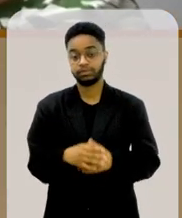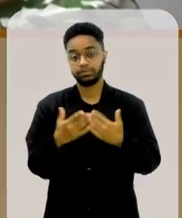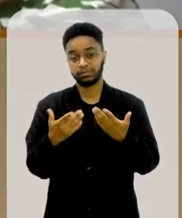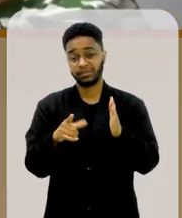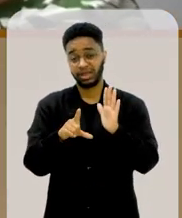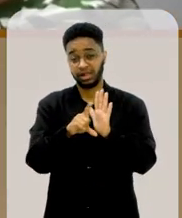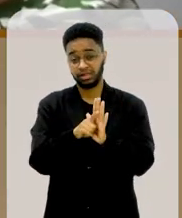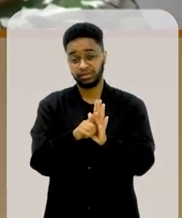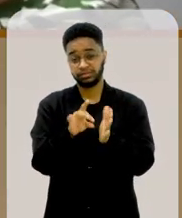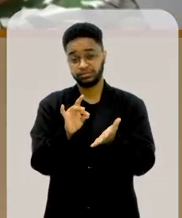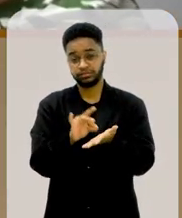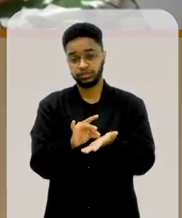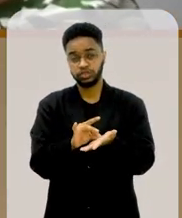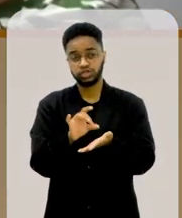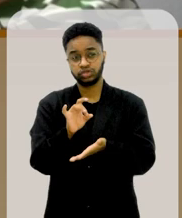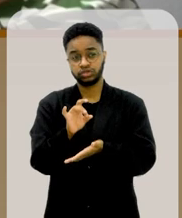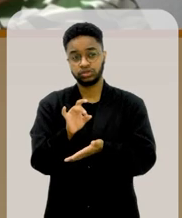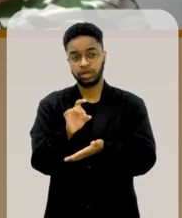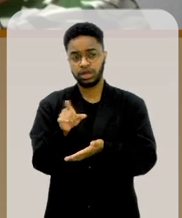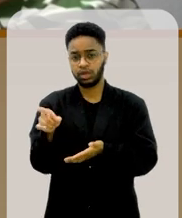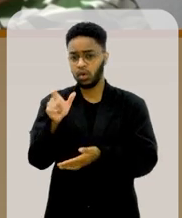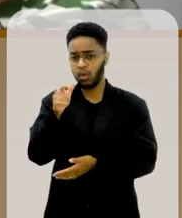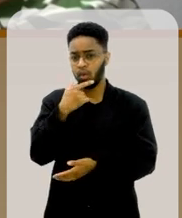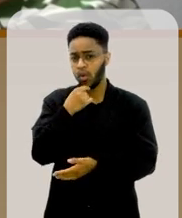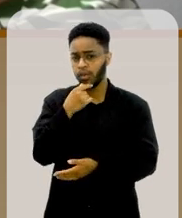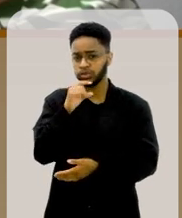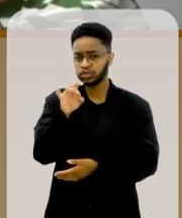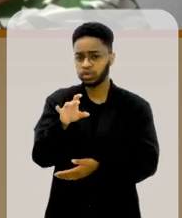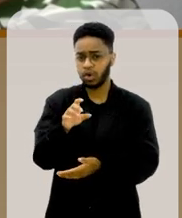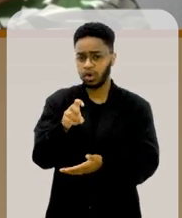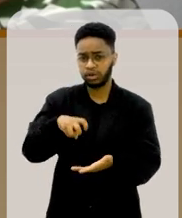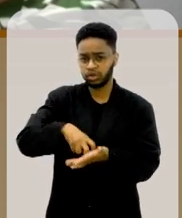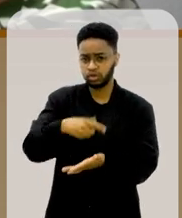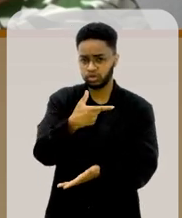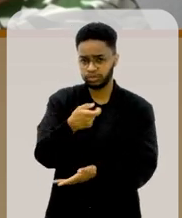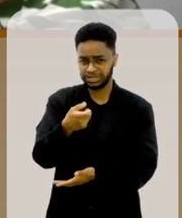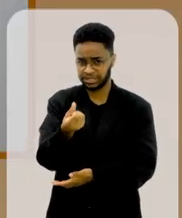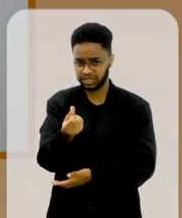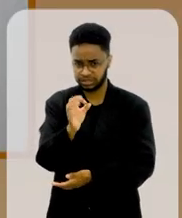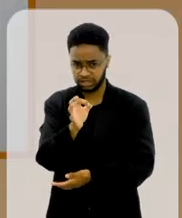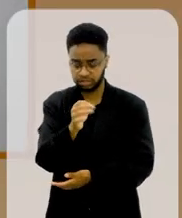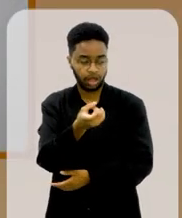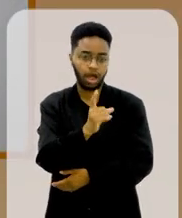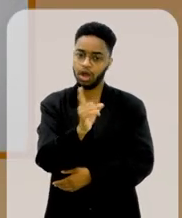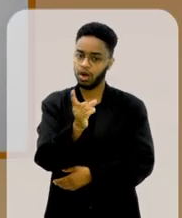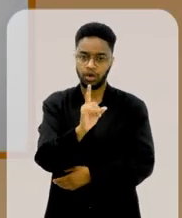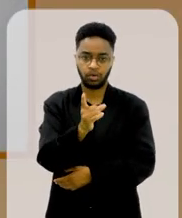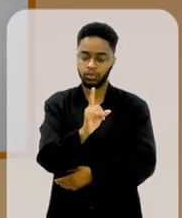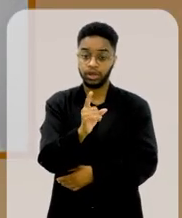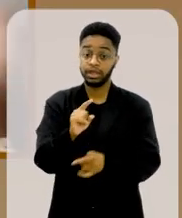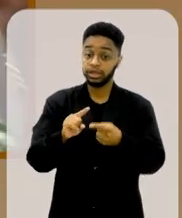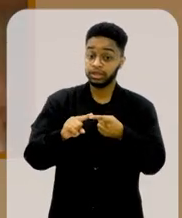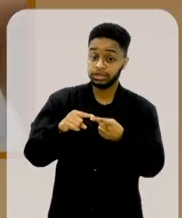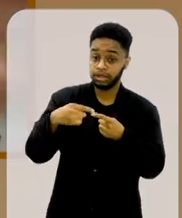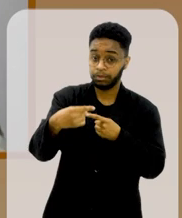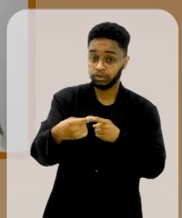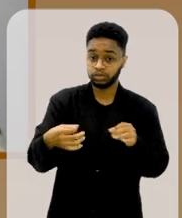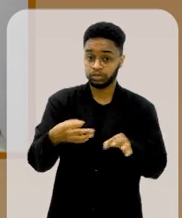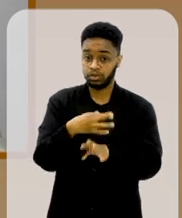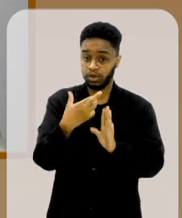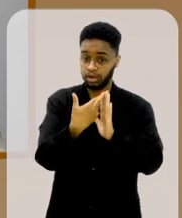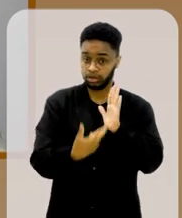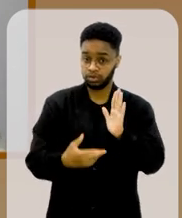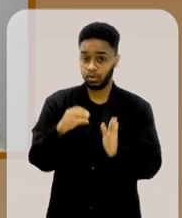lei, na verdade, ele só foi condenado em 2006, é isso? Não. Aí, depois do